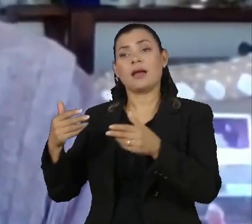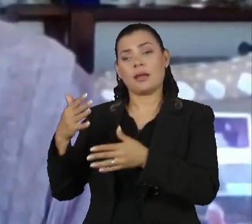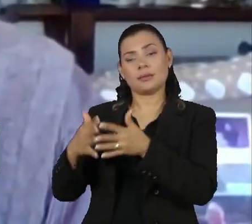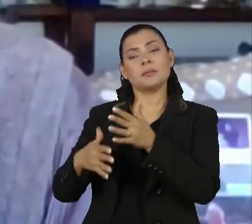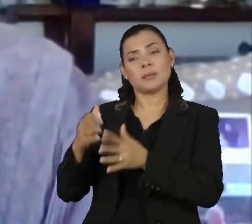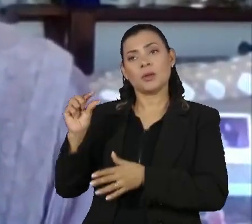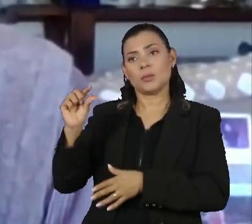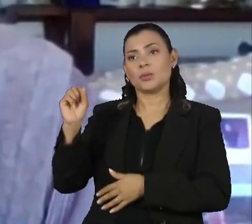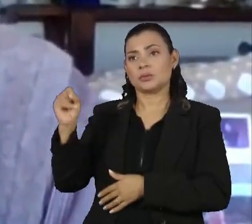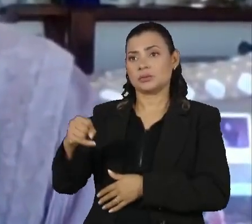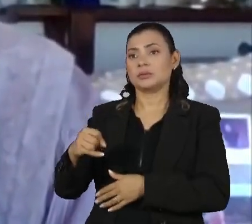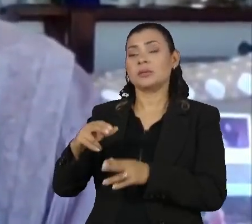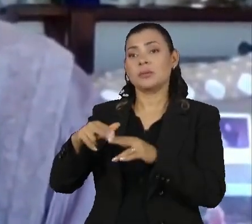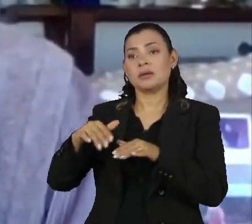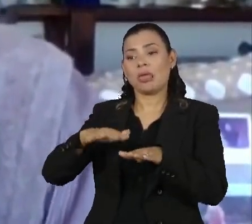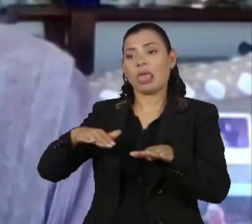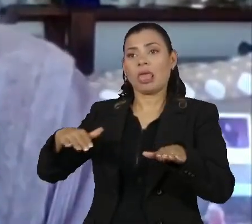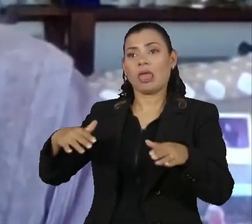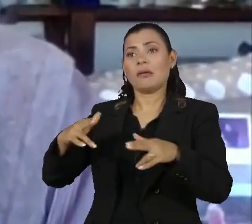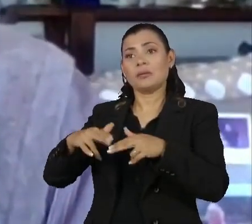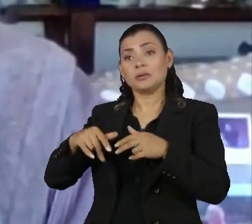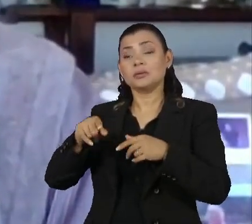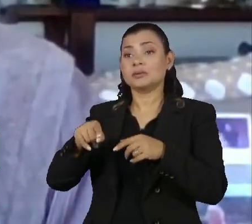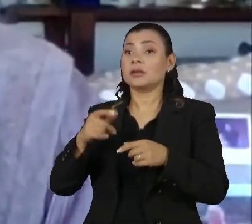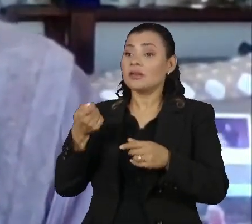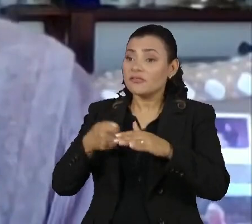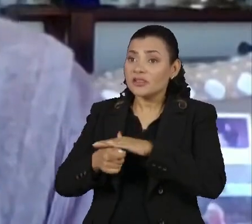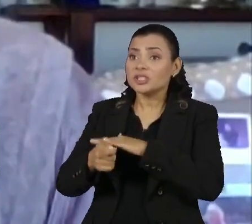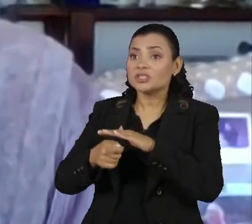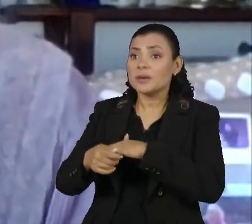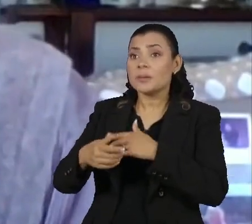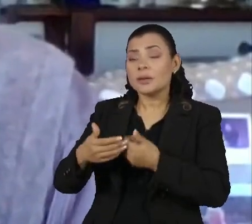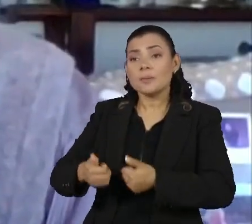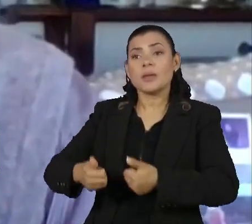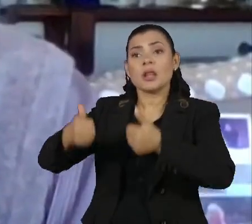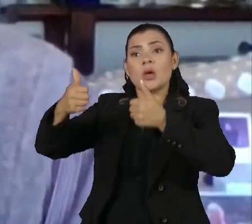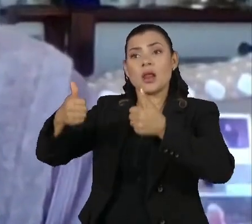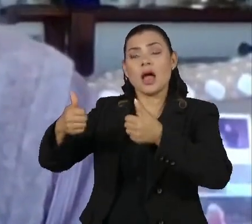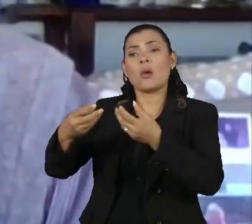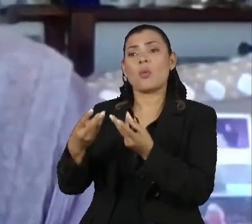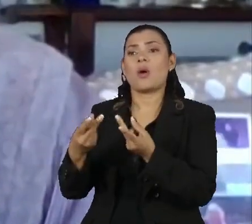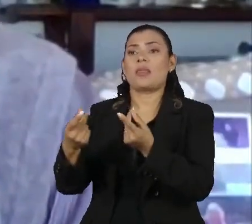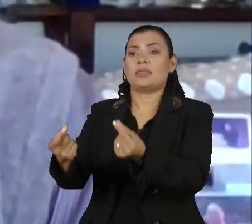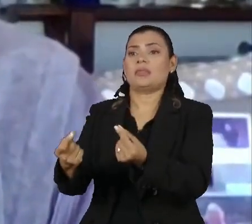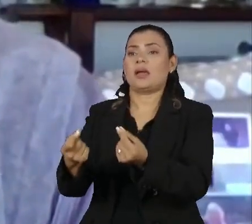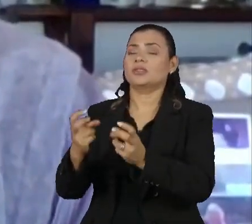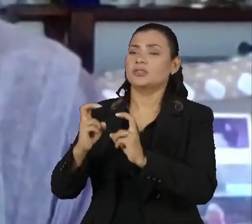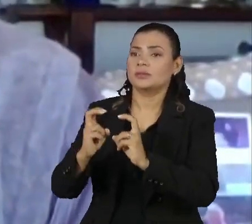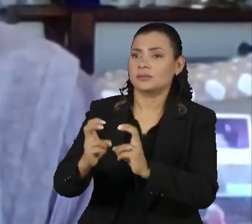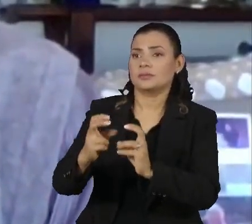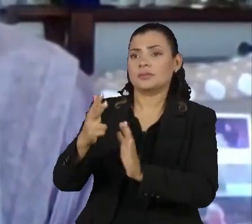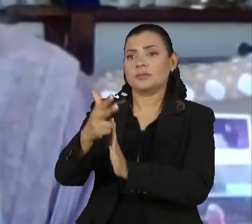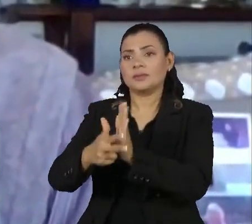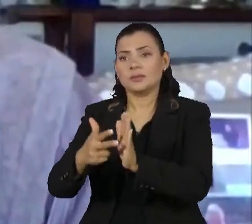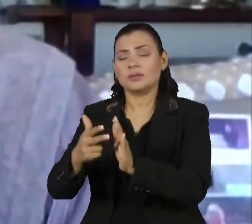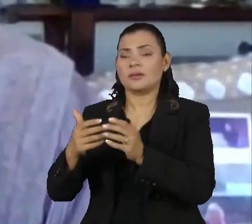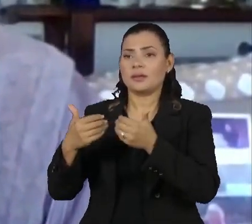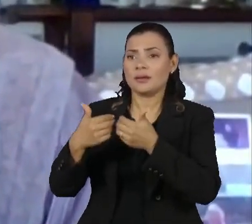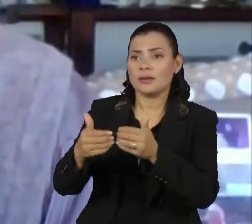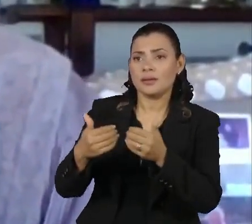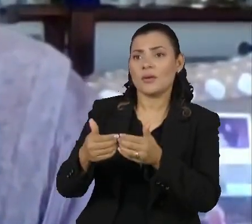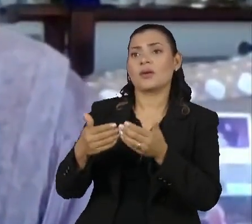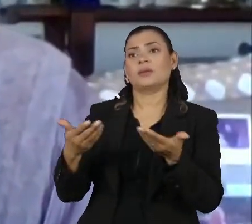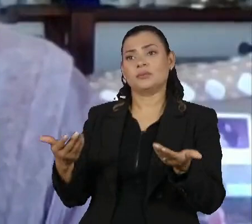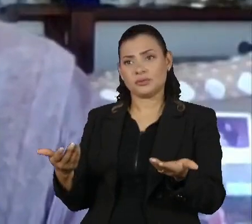que deveriam estar sofrendo grandes investimentos, melhorar a qualidade, melhorar a disponibilidade de